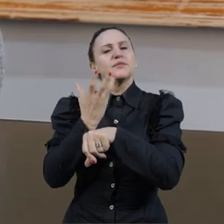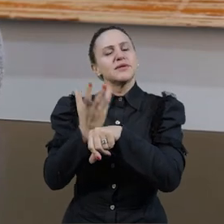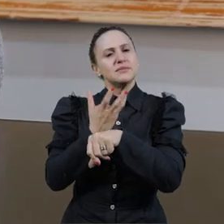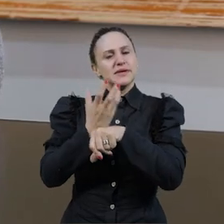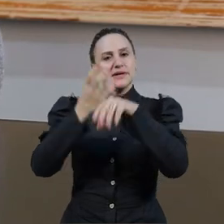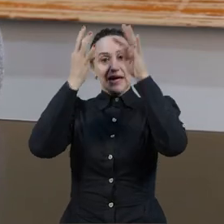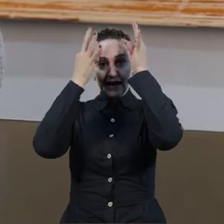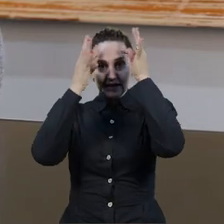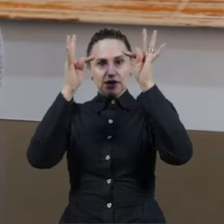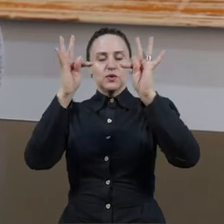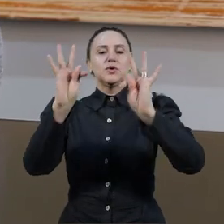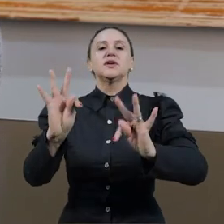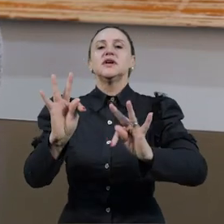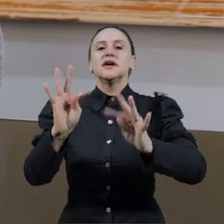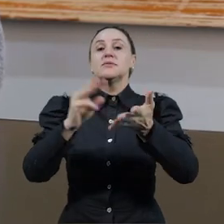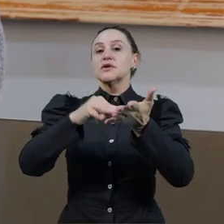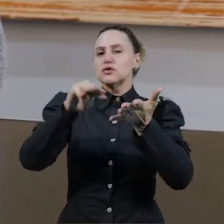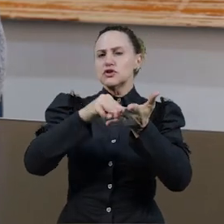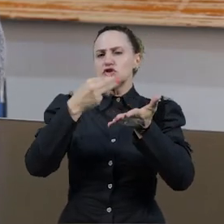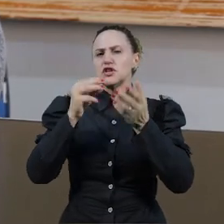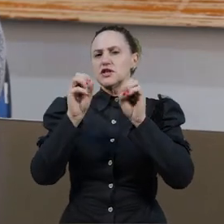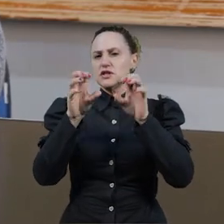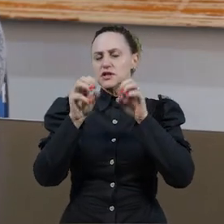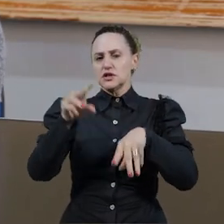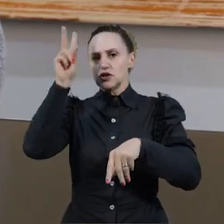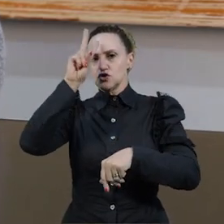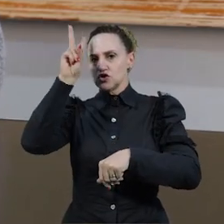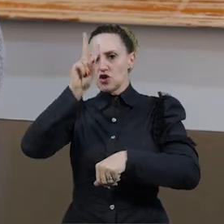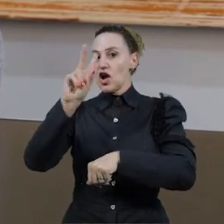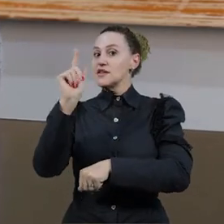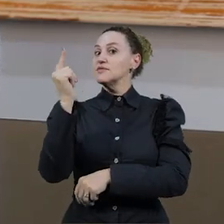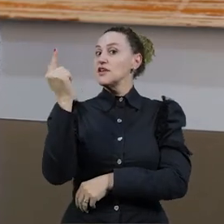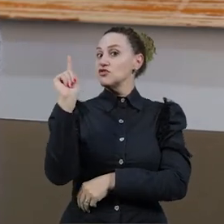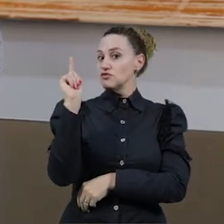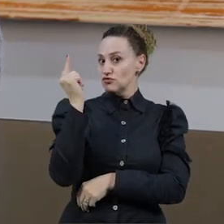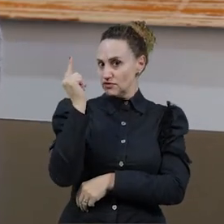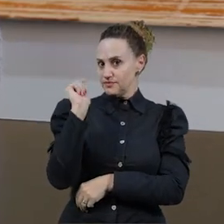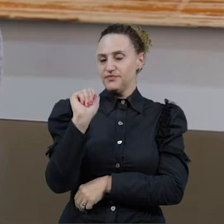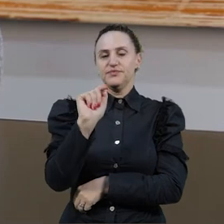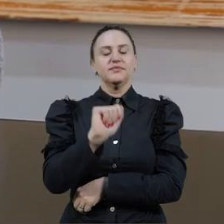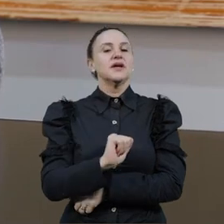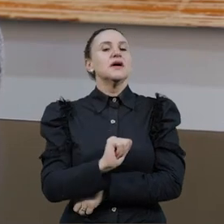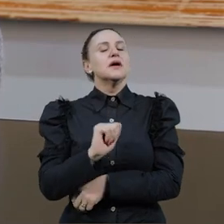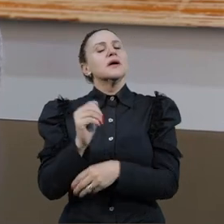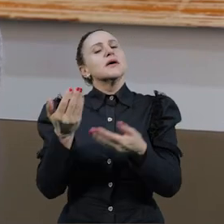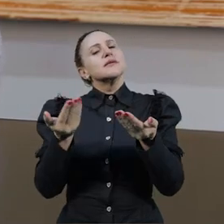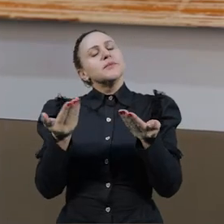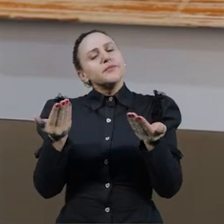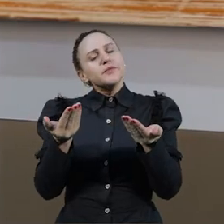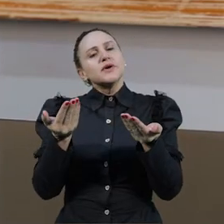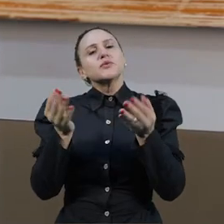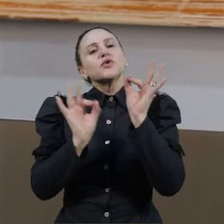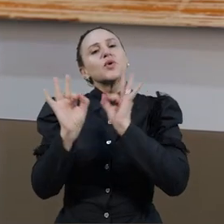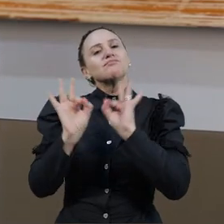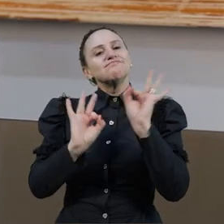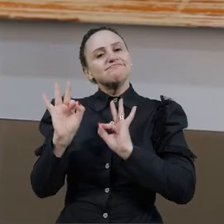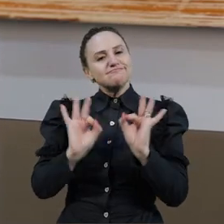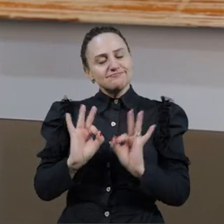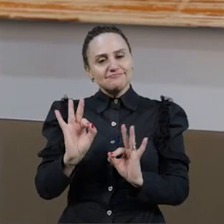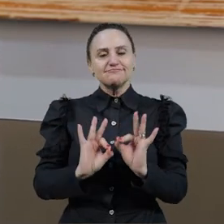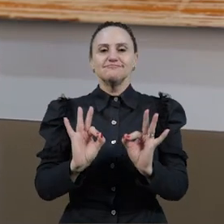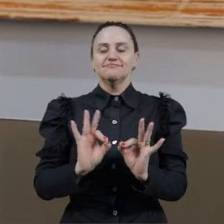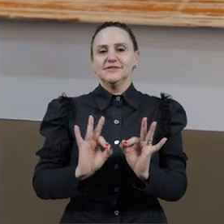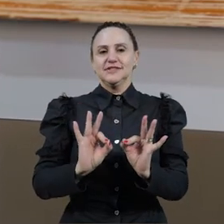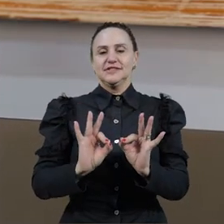de teoria e metodologia do ensino da história e da geografia. Então buscamos organizar a nossa disciplina através de